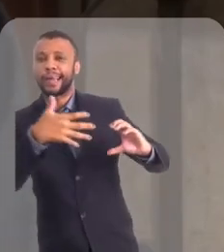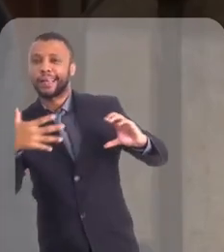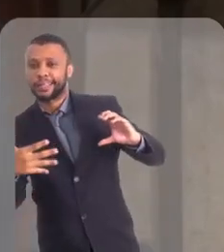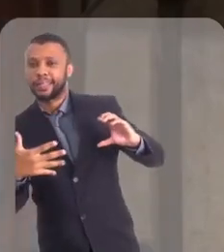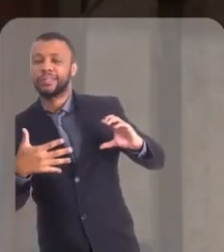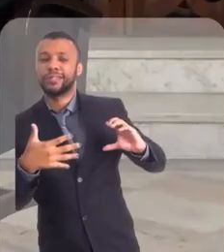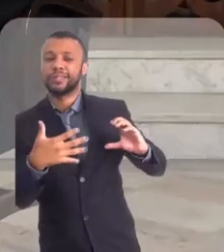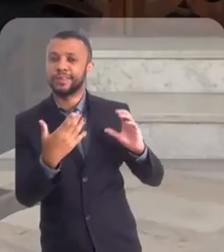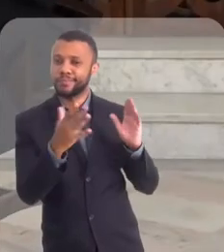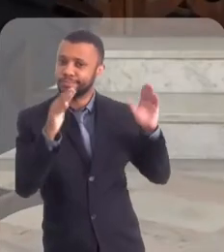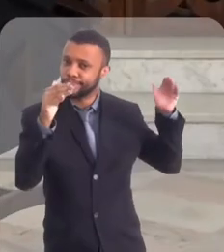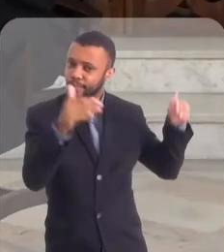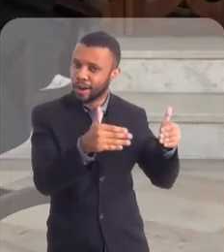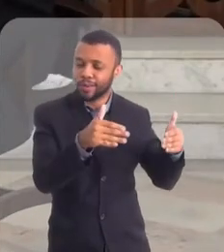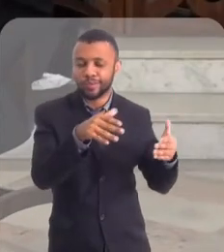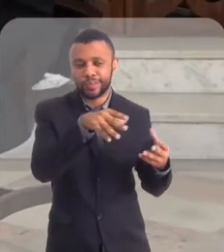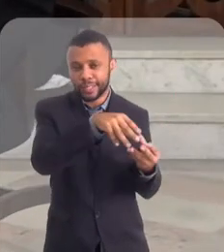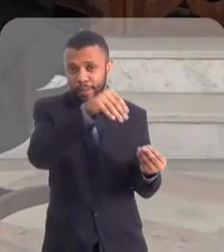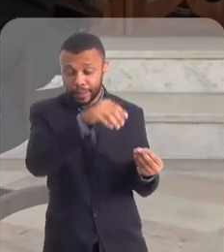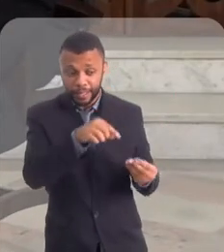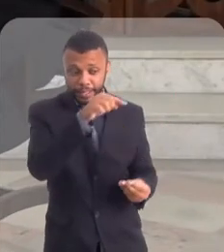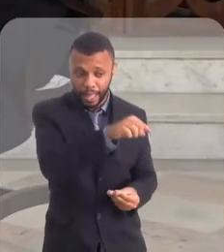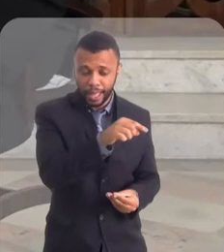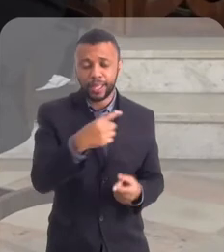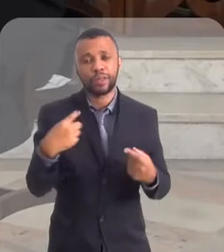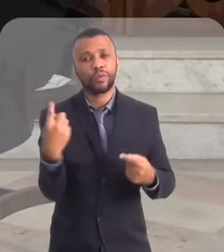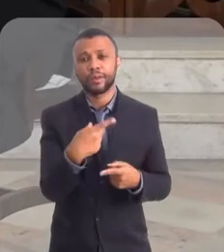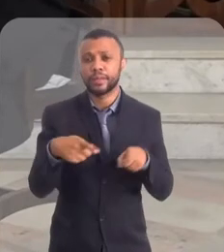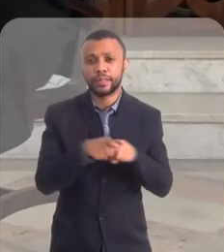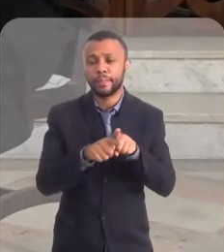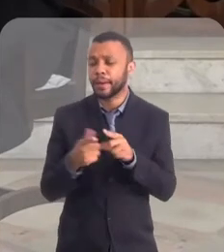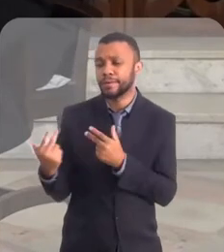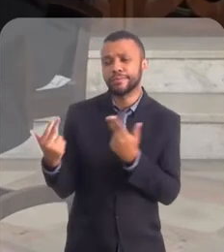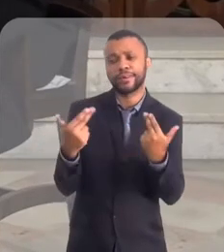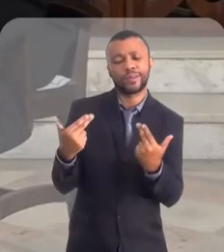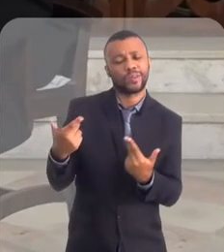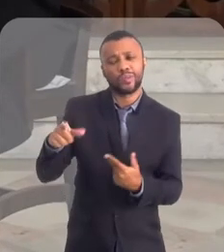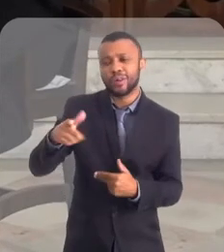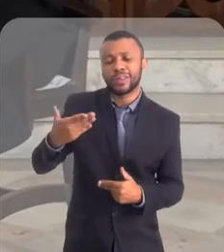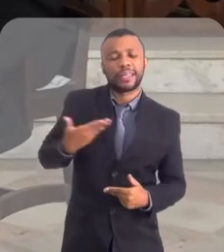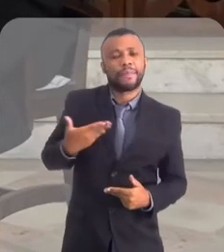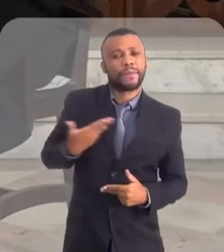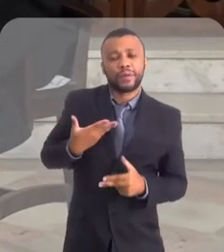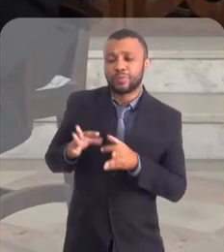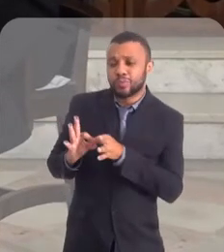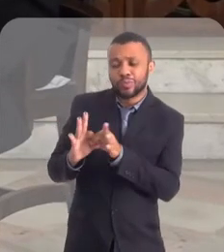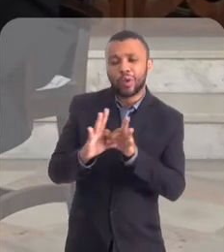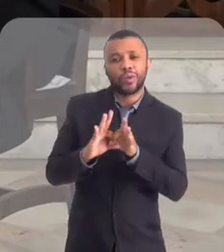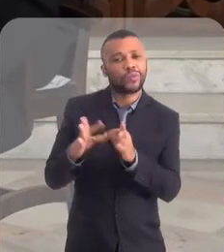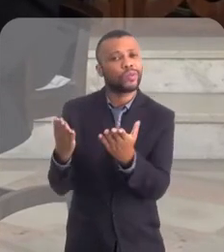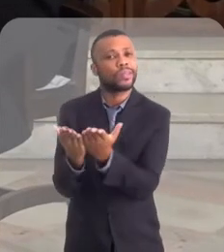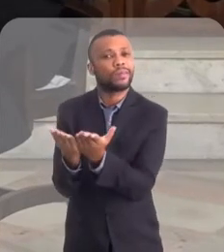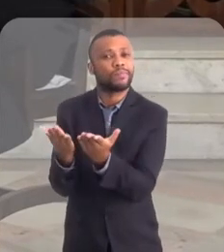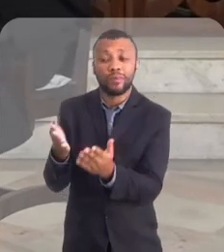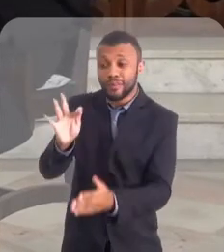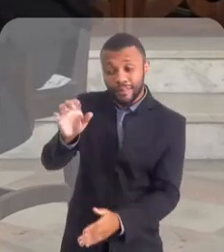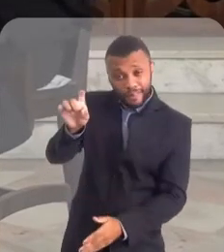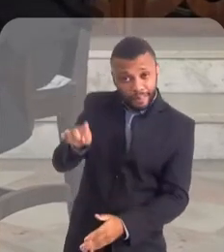espiritualidade e nós também acabamos pegando algumas características da espiritualidade dos romanos. São nossos irmãos queridos de fé.